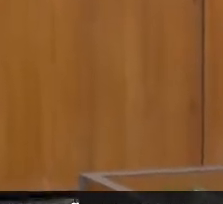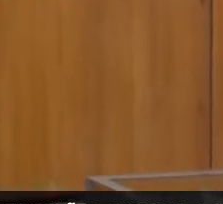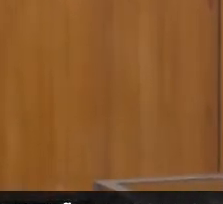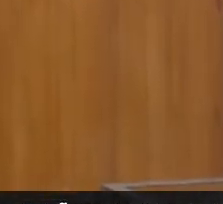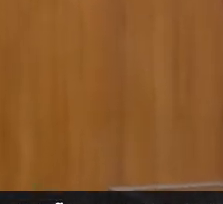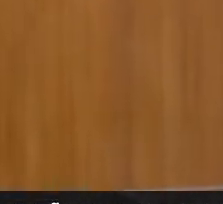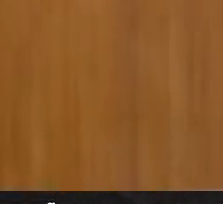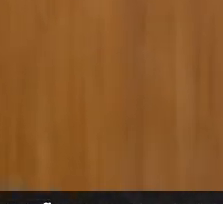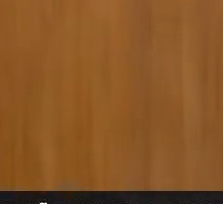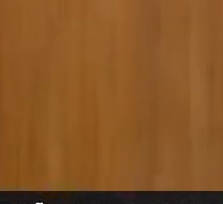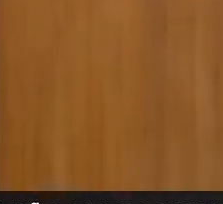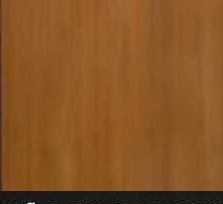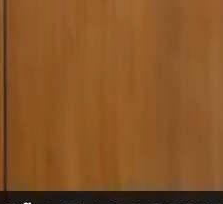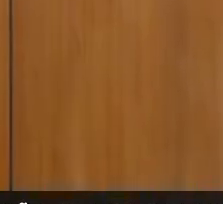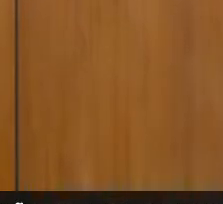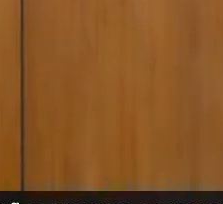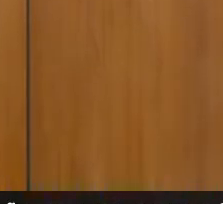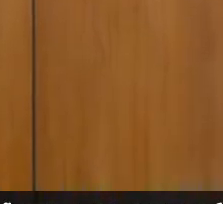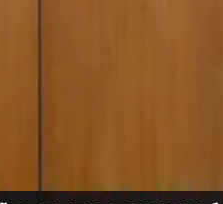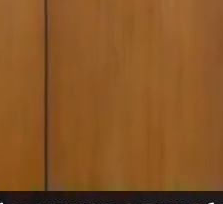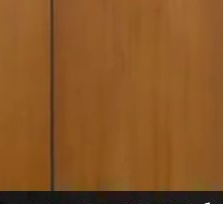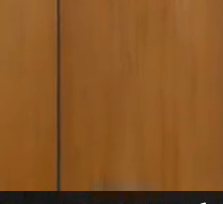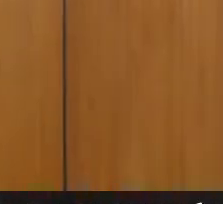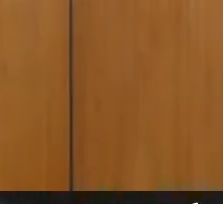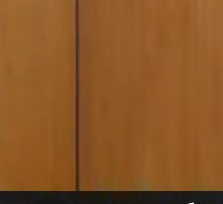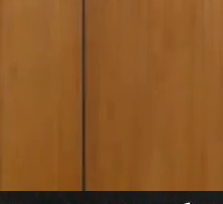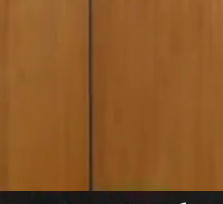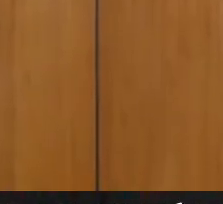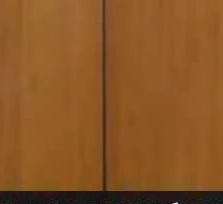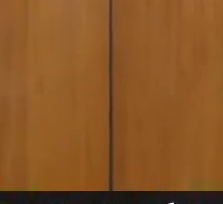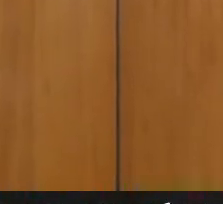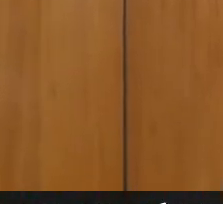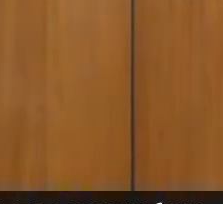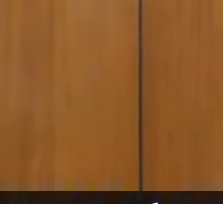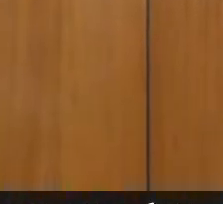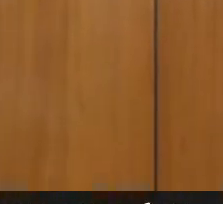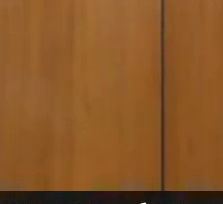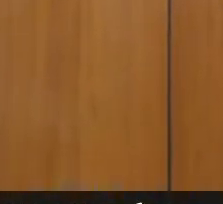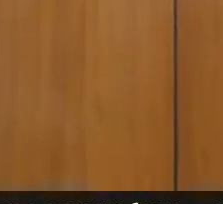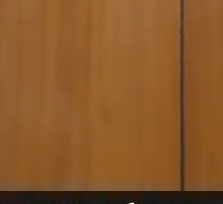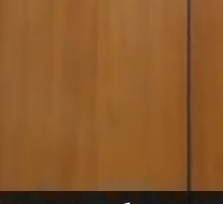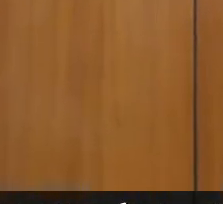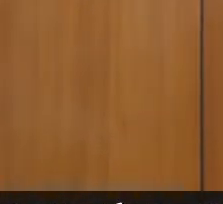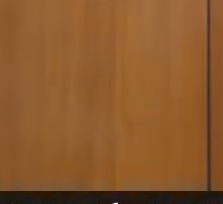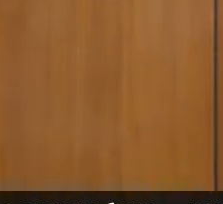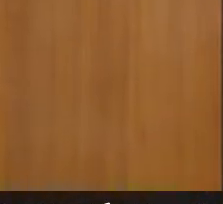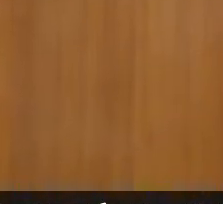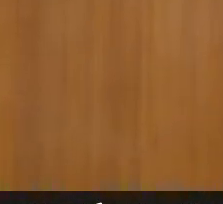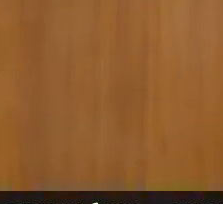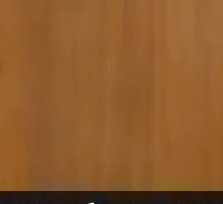DEANs, no Estado. Uma ação integrante do Assembleia Fiscaliza Mais.